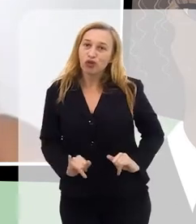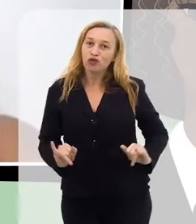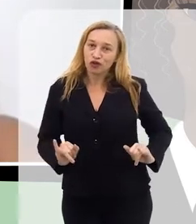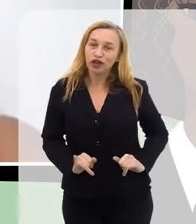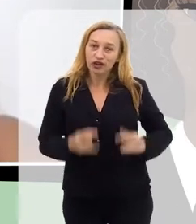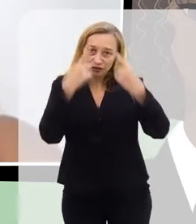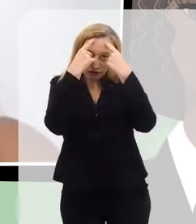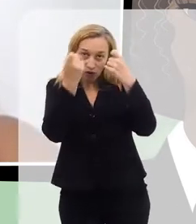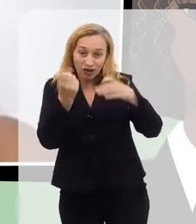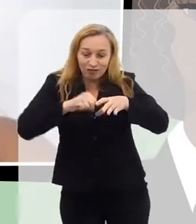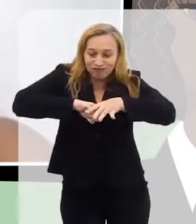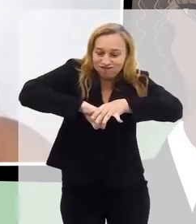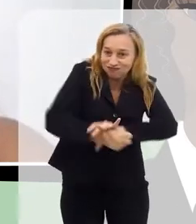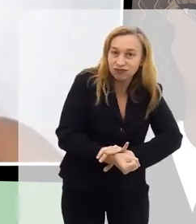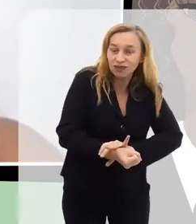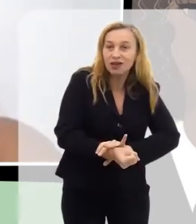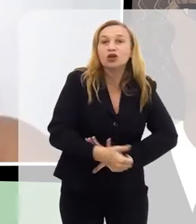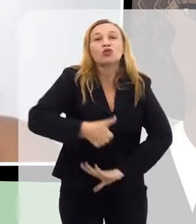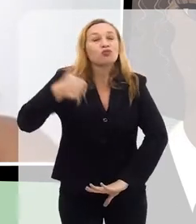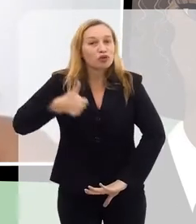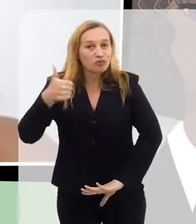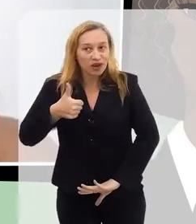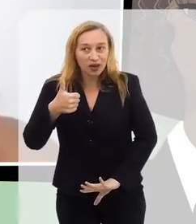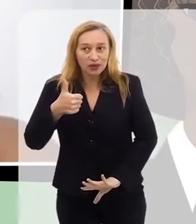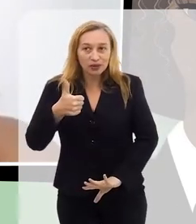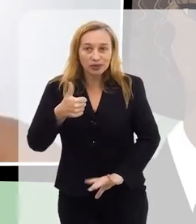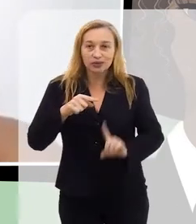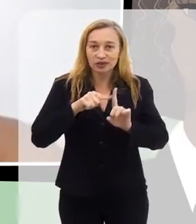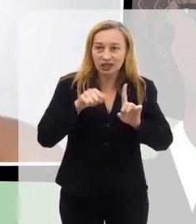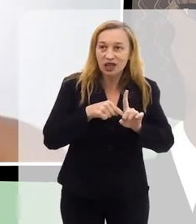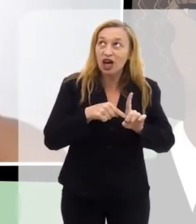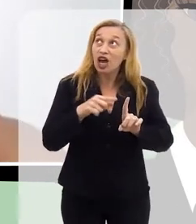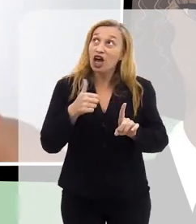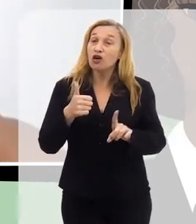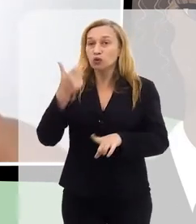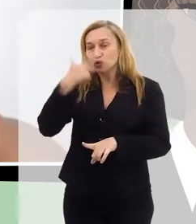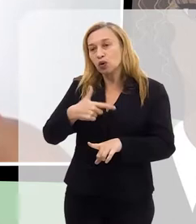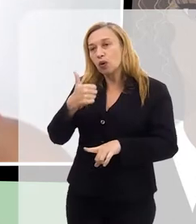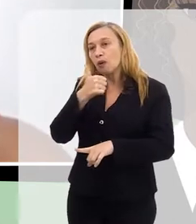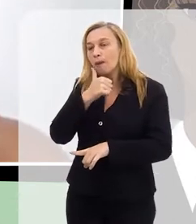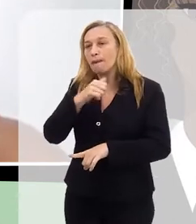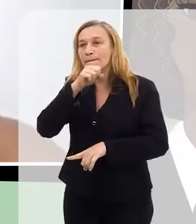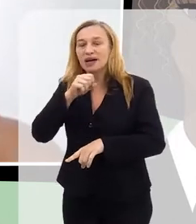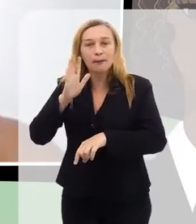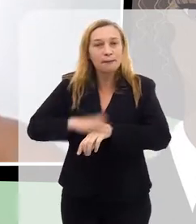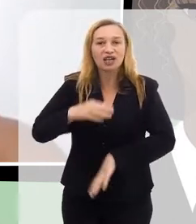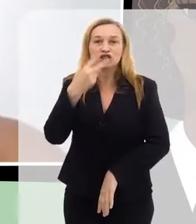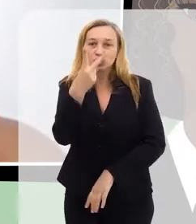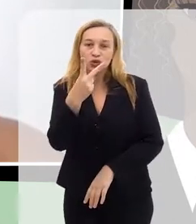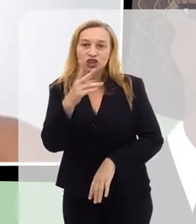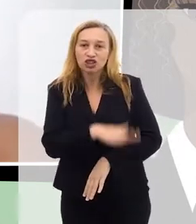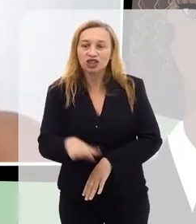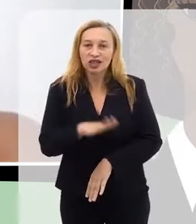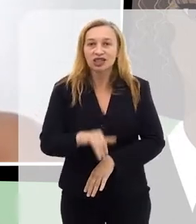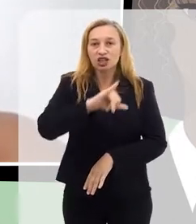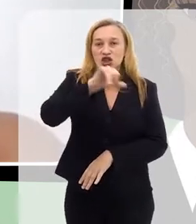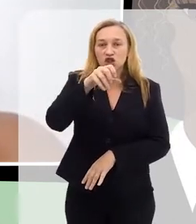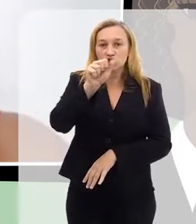na minha primeira gestação. Hoje, eu sou mãe de mais duas crianças, o Joaquim e a Aurora.